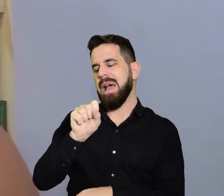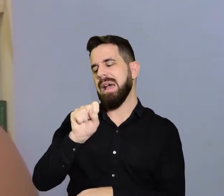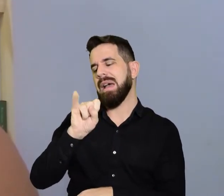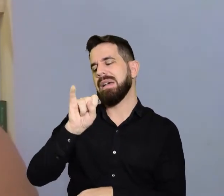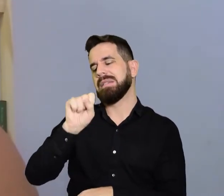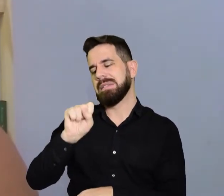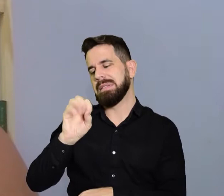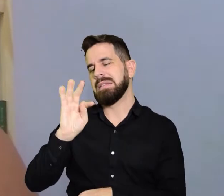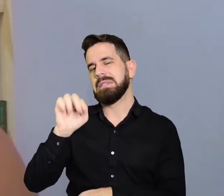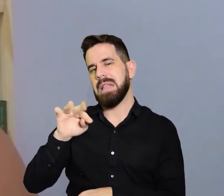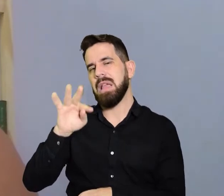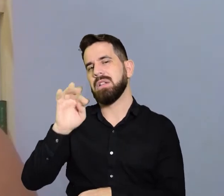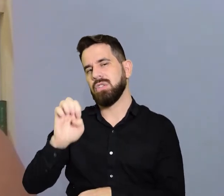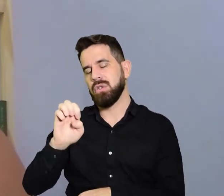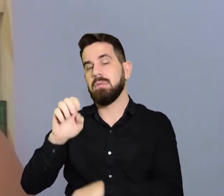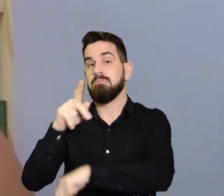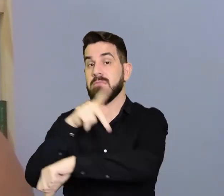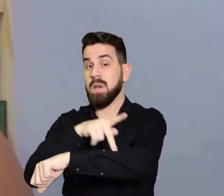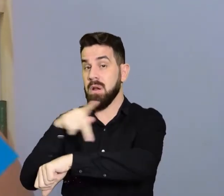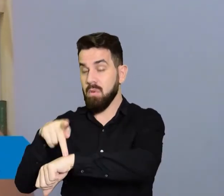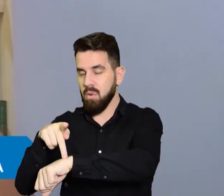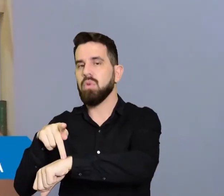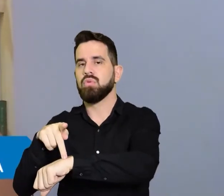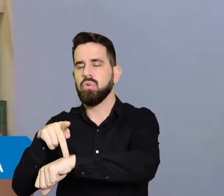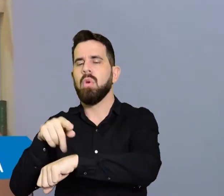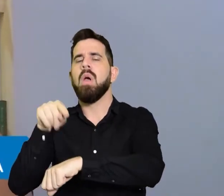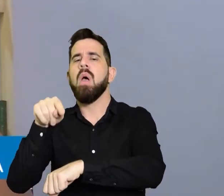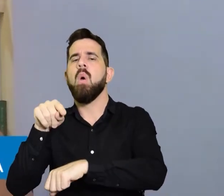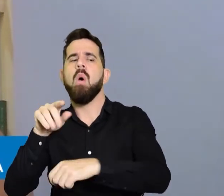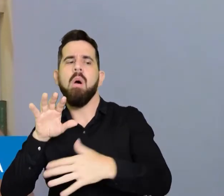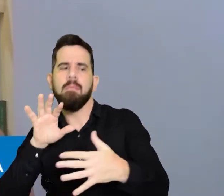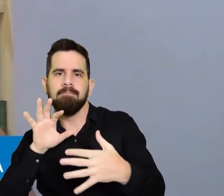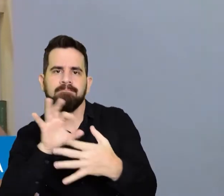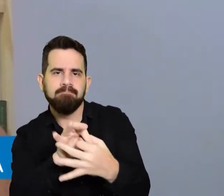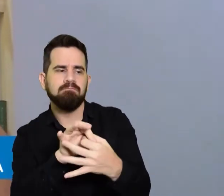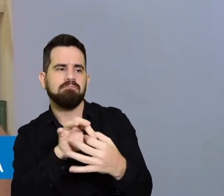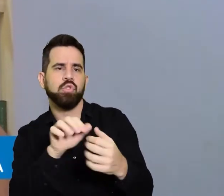do estudante com deficiência nos vários âmbitos da universidade,